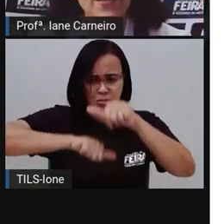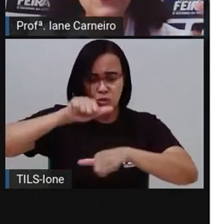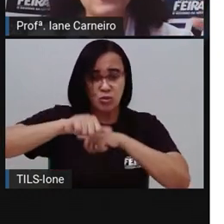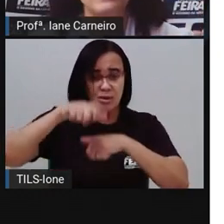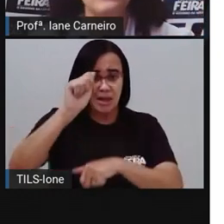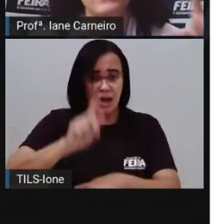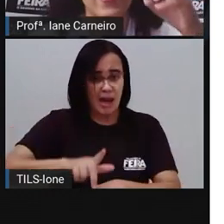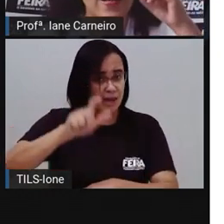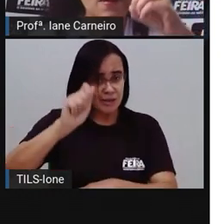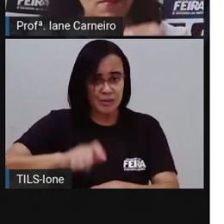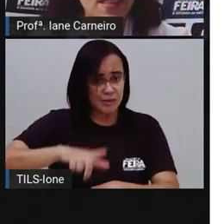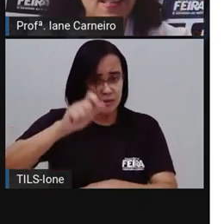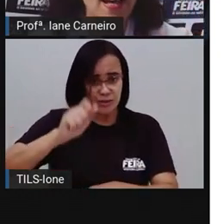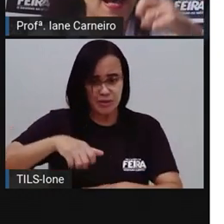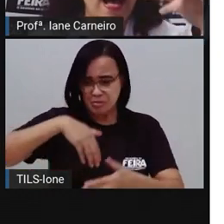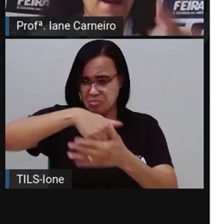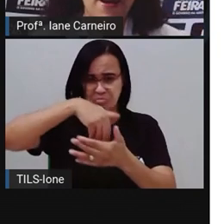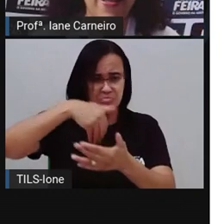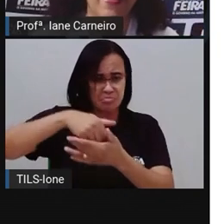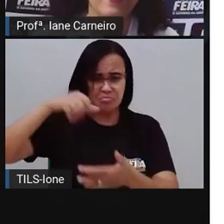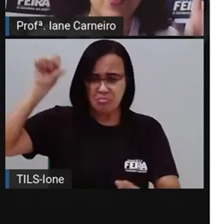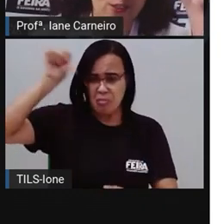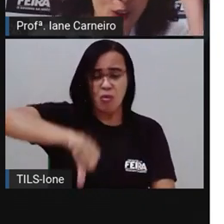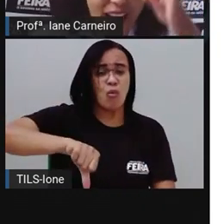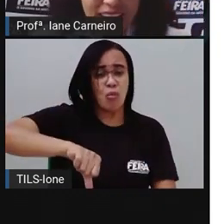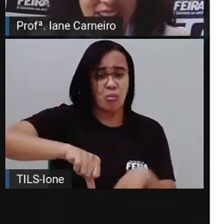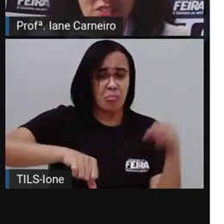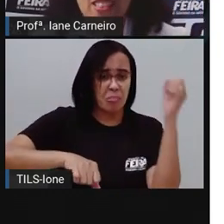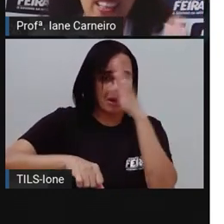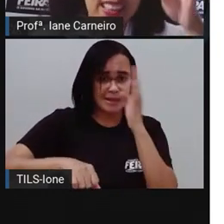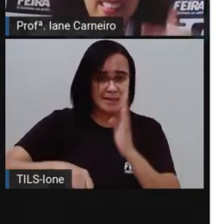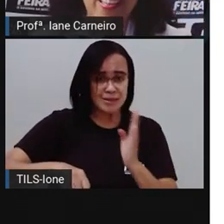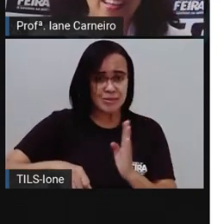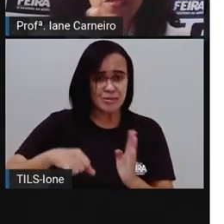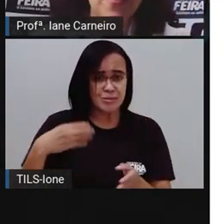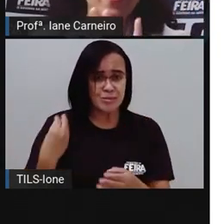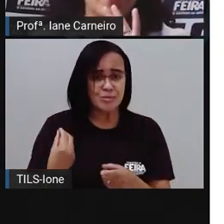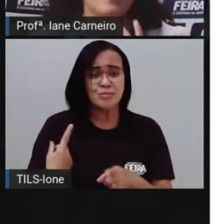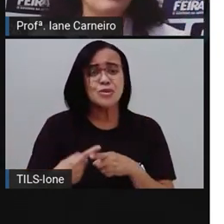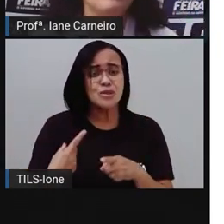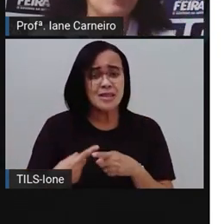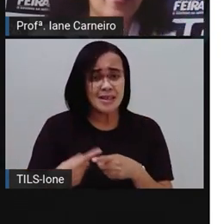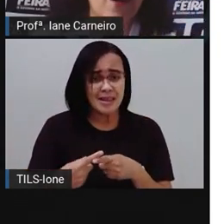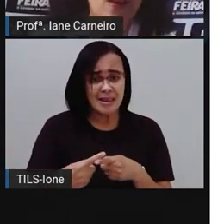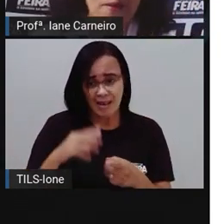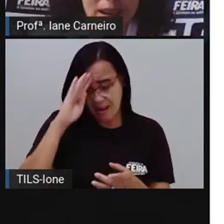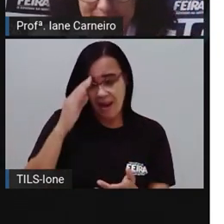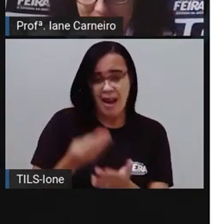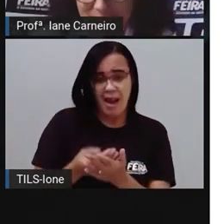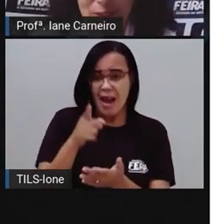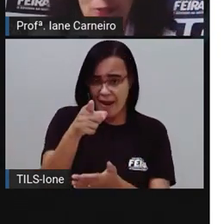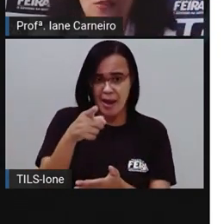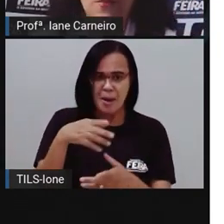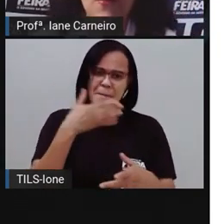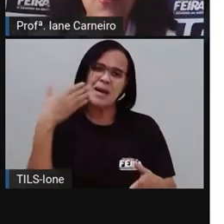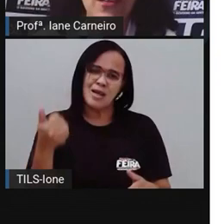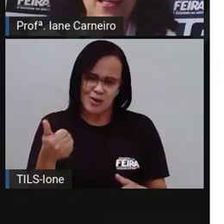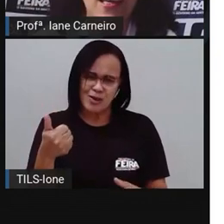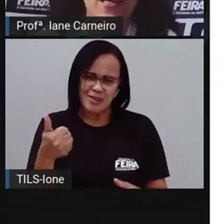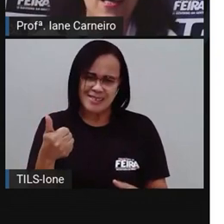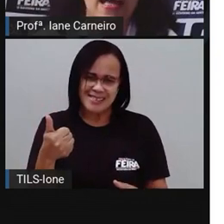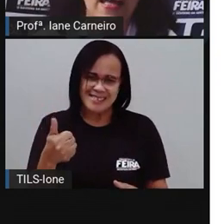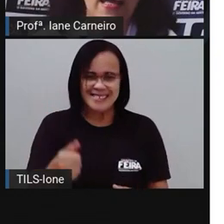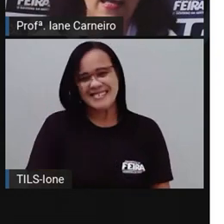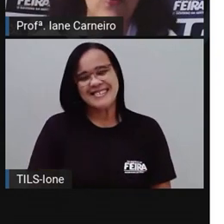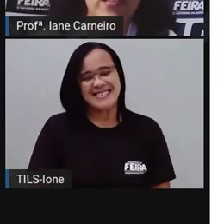superstição, né? Na camisa amarela. Só acredita que dá certo se jogar com a amarela. Vamos ver